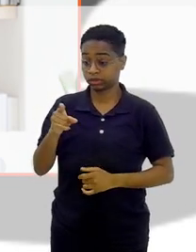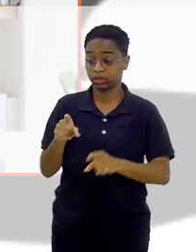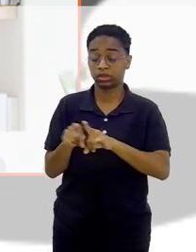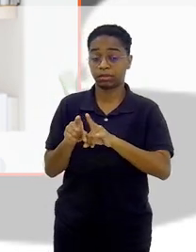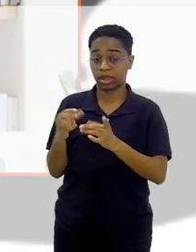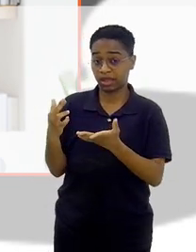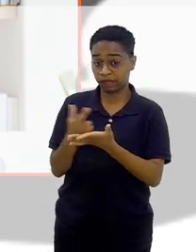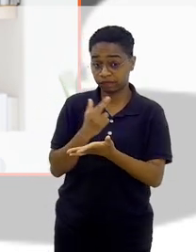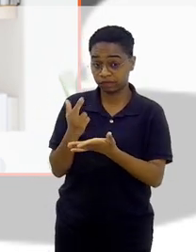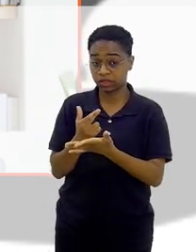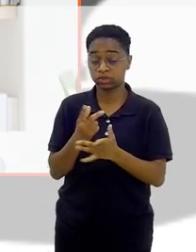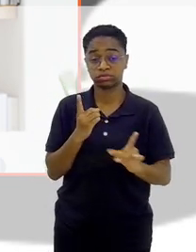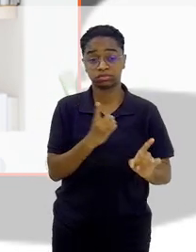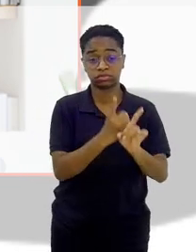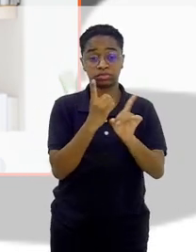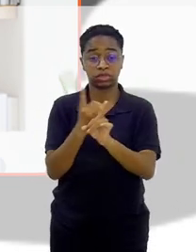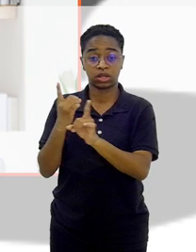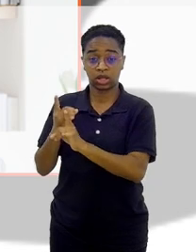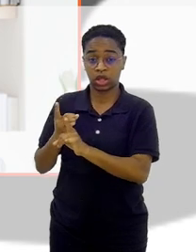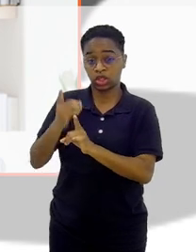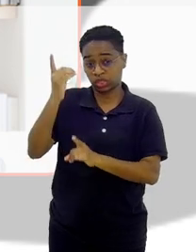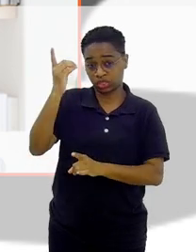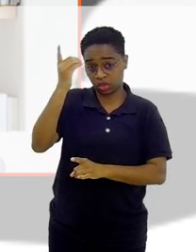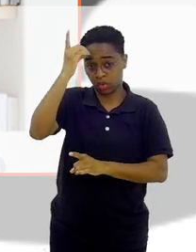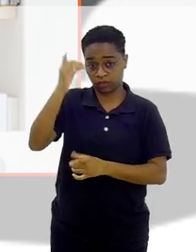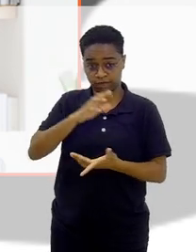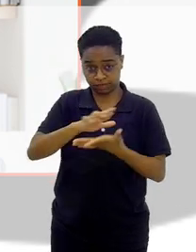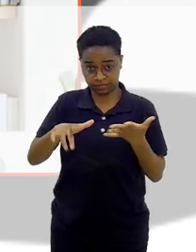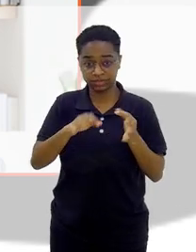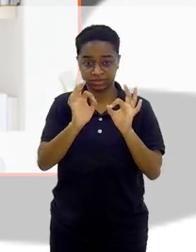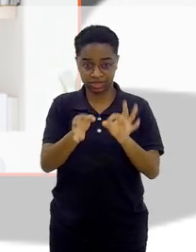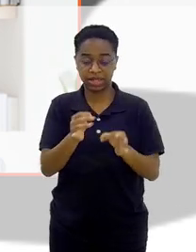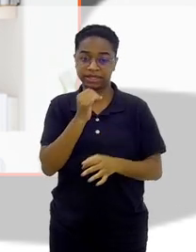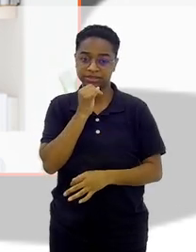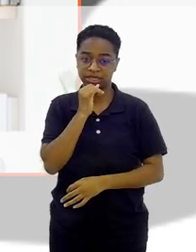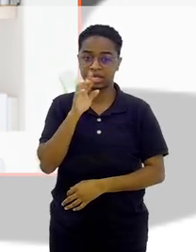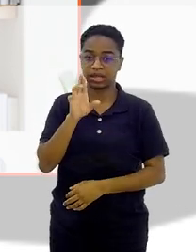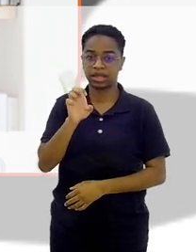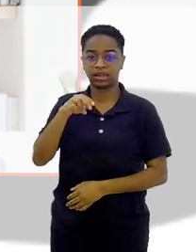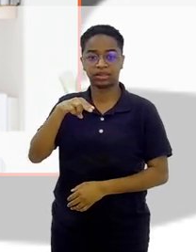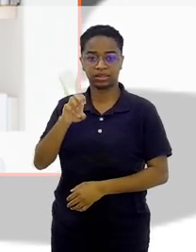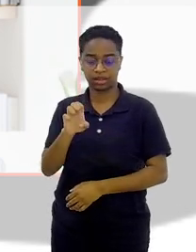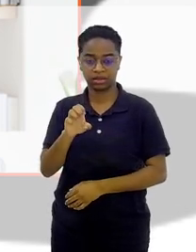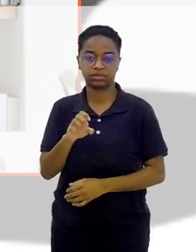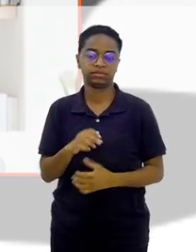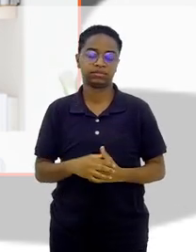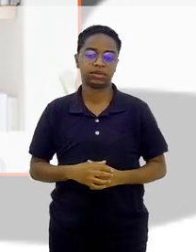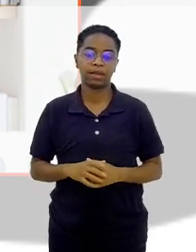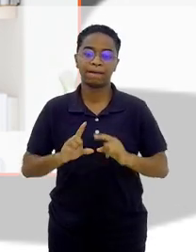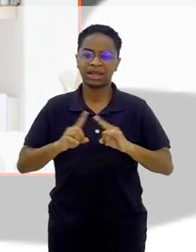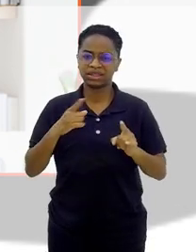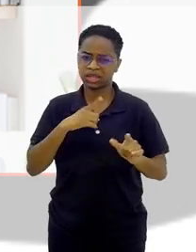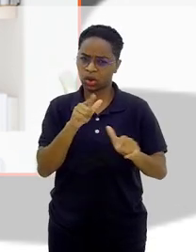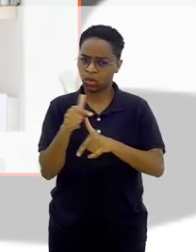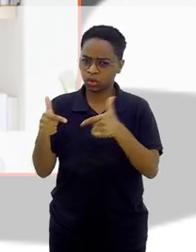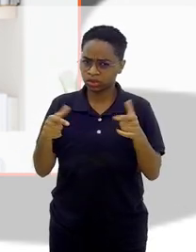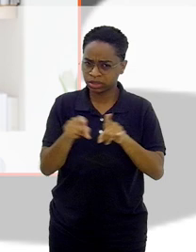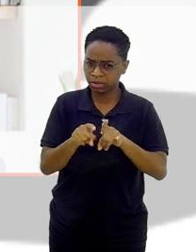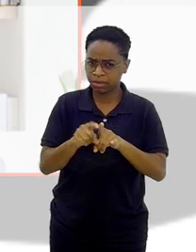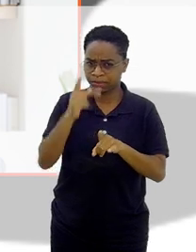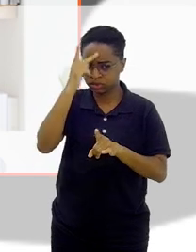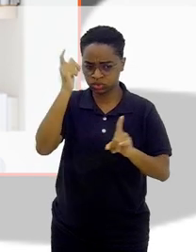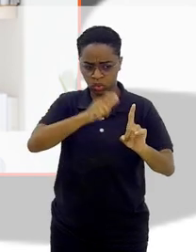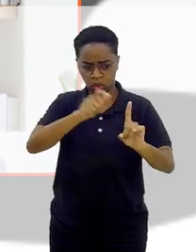publicação descobridora de talentos, exemplo do Renézinho que você falou, existem alguns outros